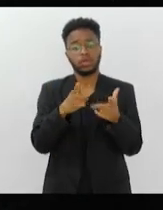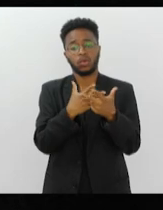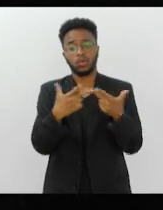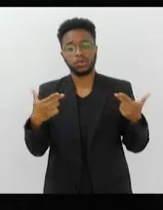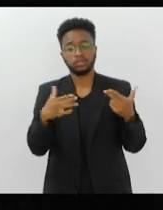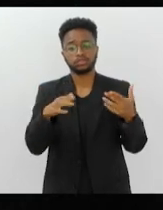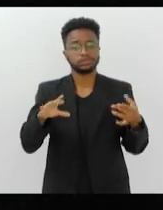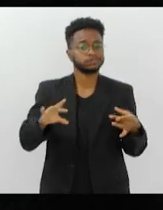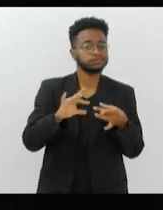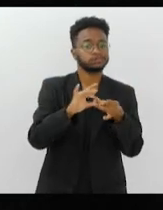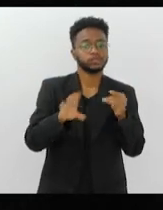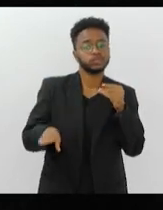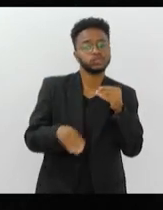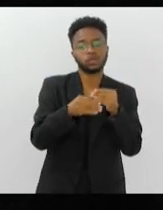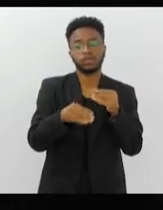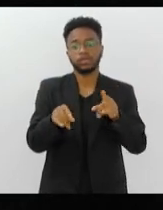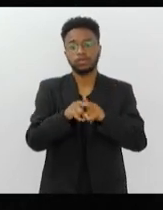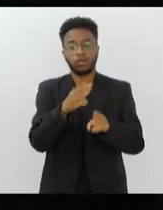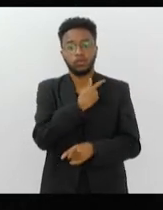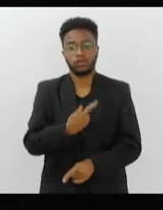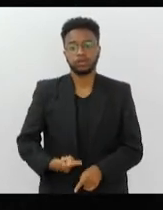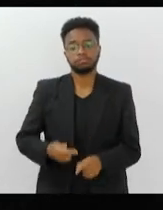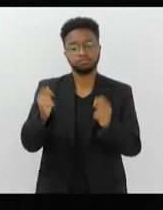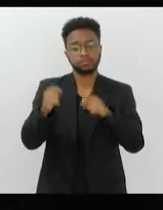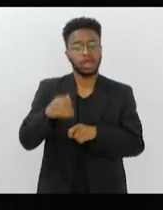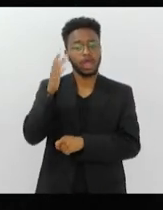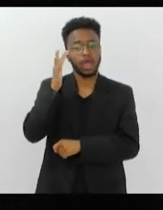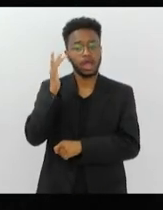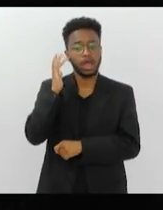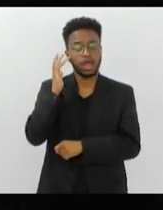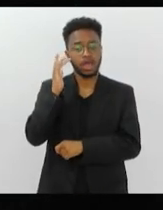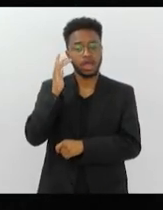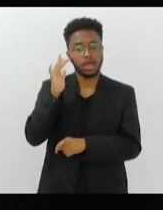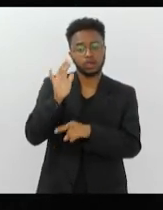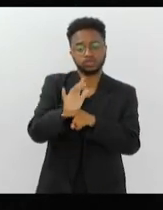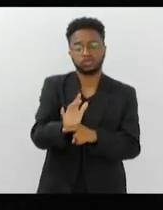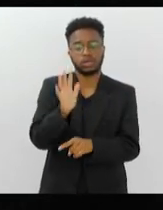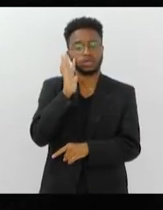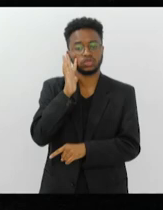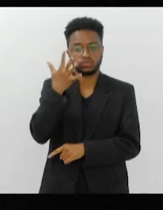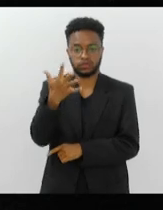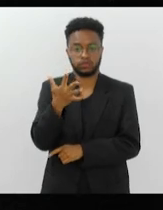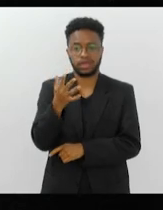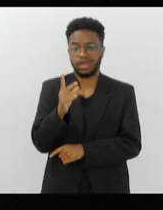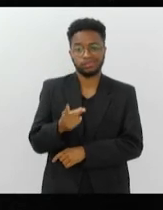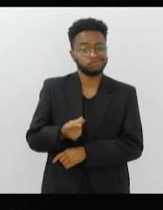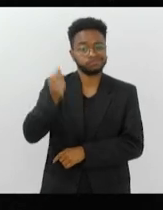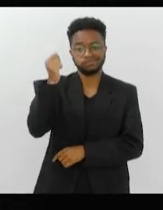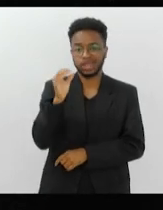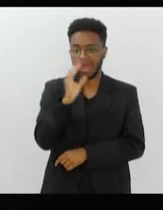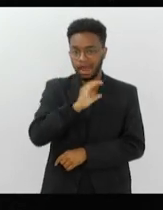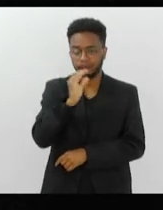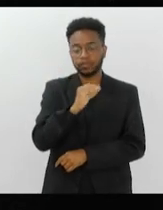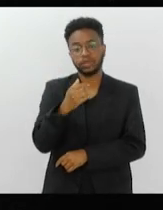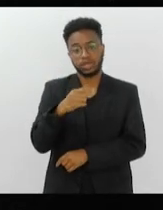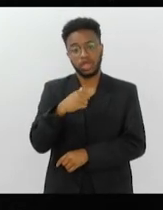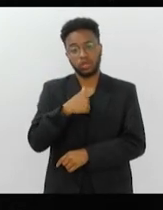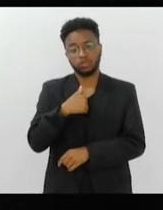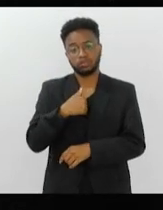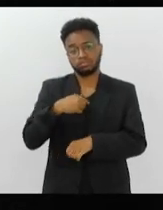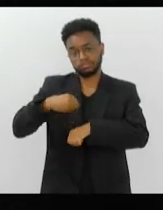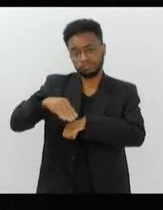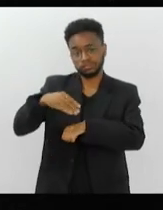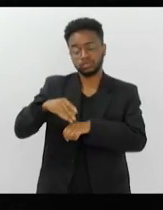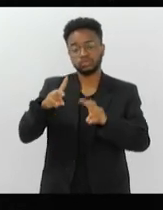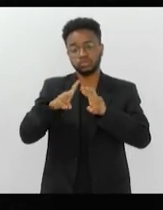e são coisas que o governo pode ajudar a resolver assim, ó, tem uma indicação minha sobre a restribuição das vagas, dá